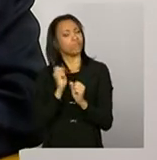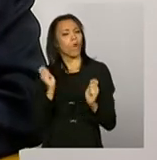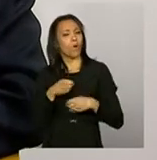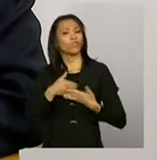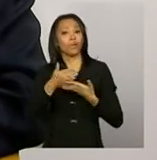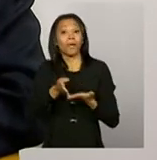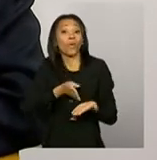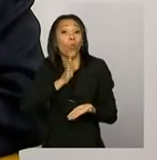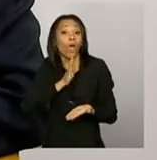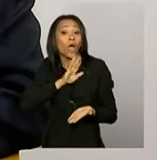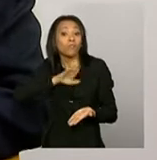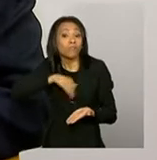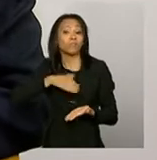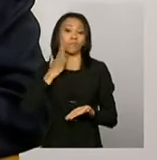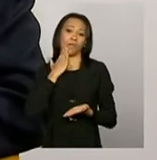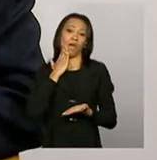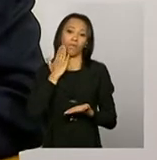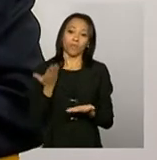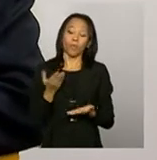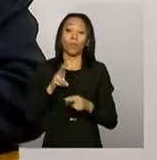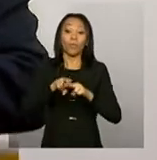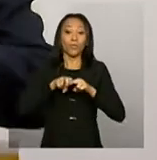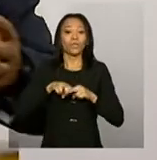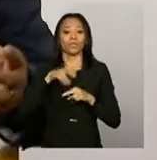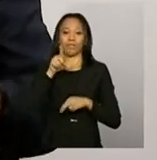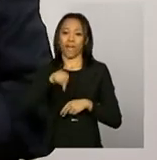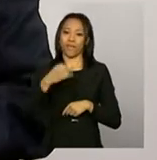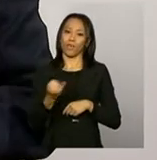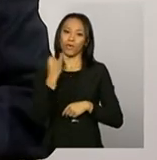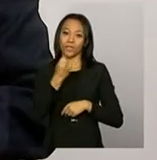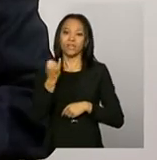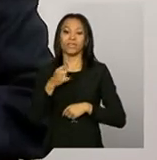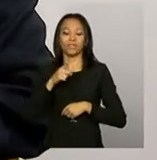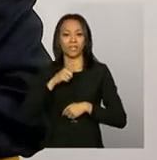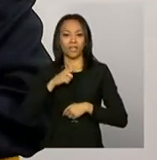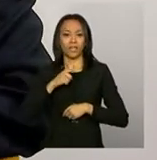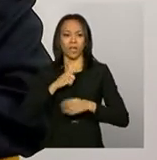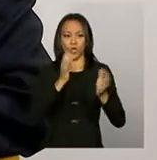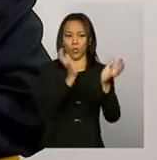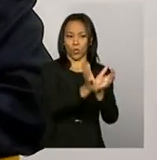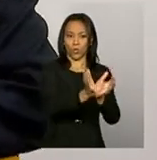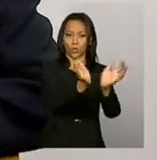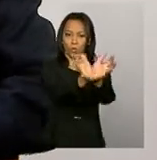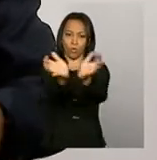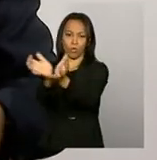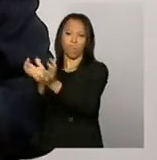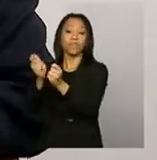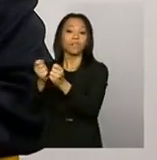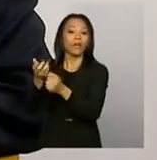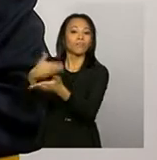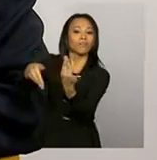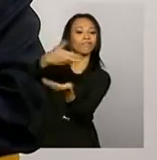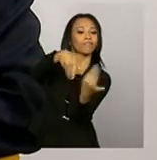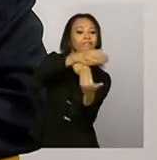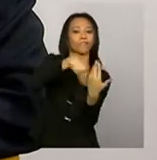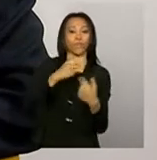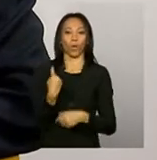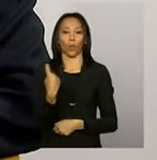pessoa que tem esse conhecimento. Por isso que é importante falar um pouco da intersetorialidade do programa. O gestor, ele precisa articular. E